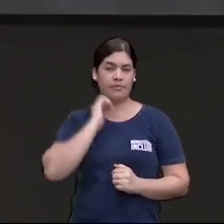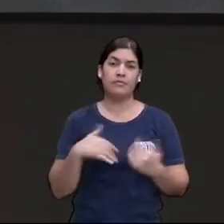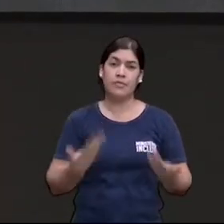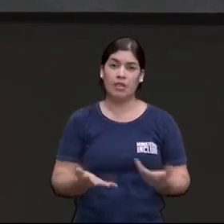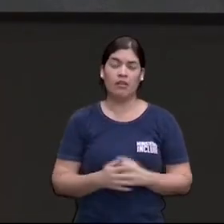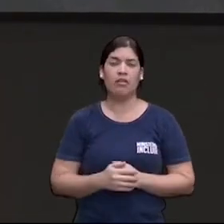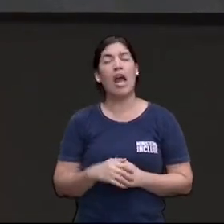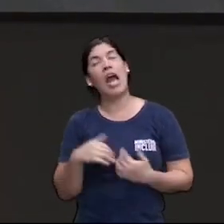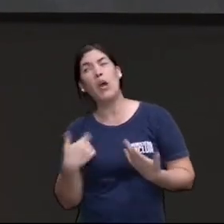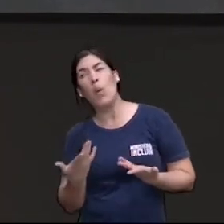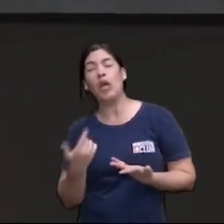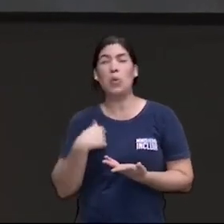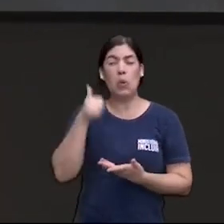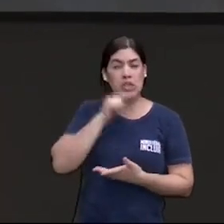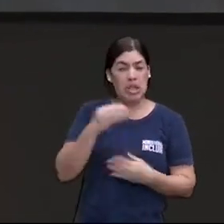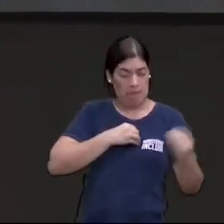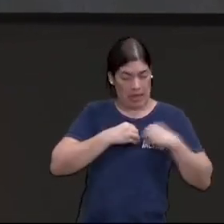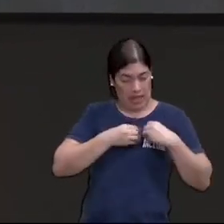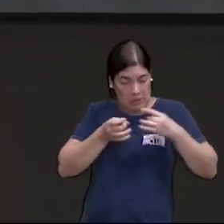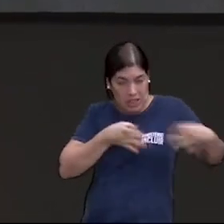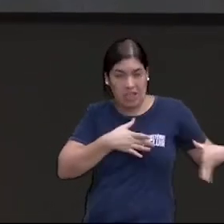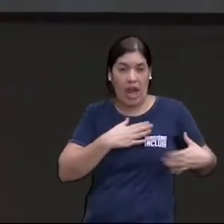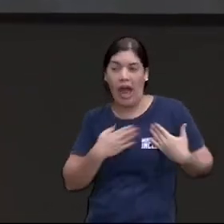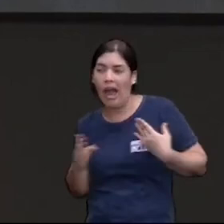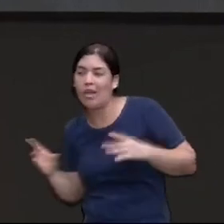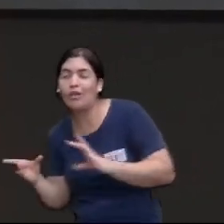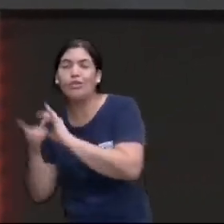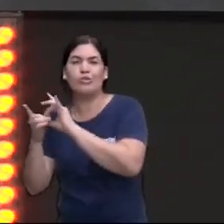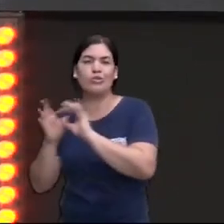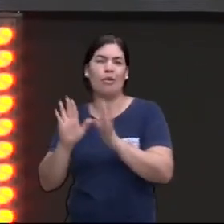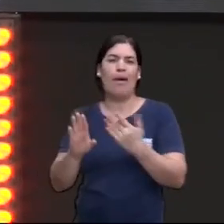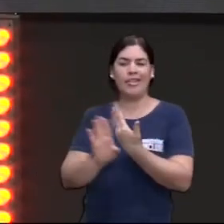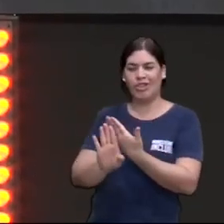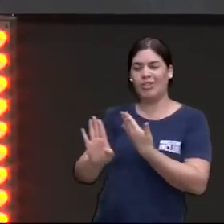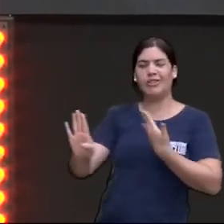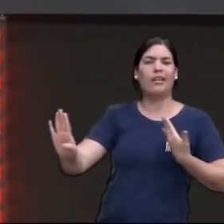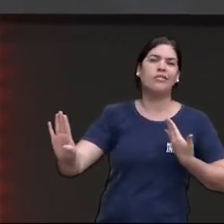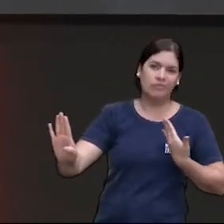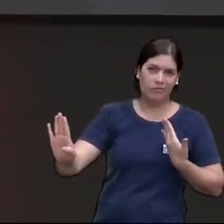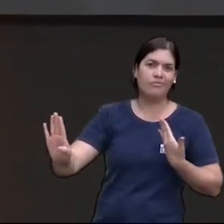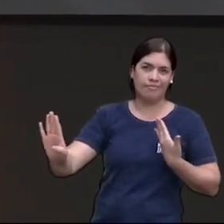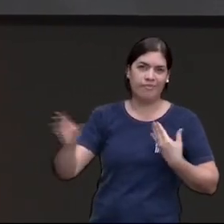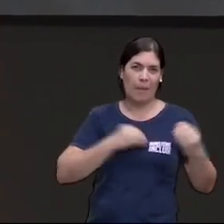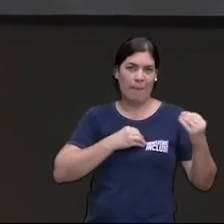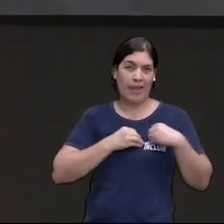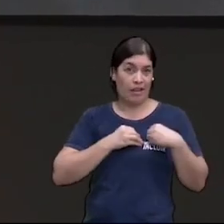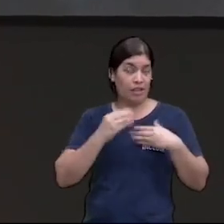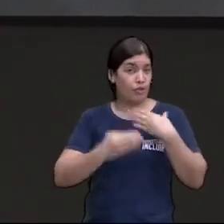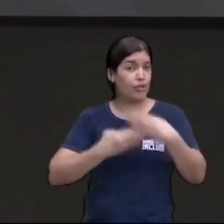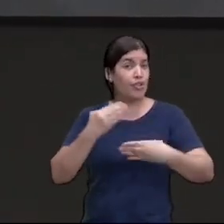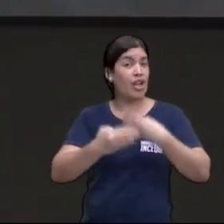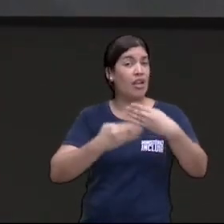quando eu resolver meu pecado, eu me aproximo dela de novo, mas eles estão ficando distante um do outro, aquele pecado está gerando